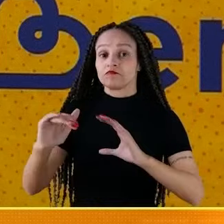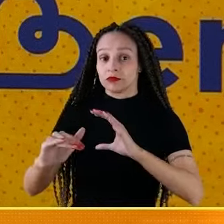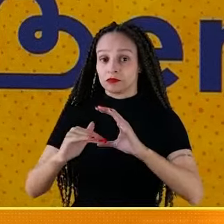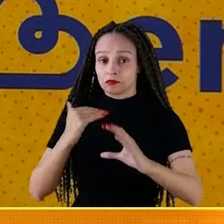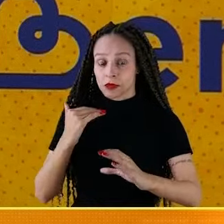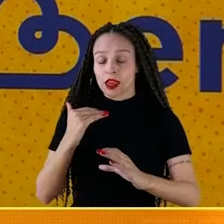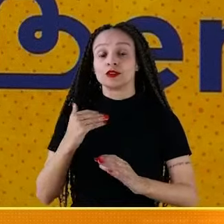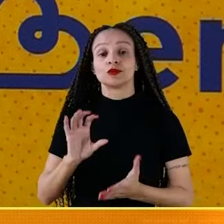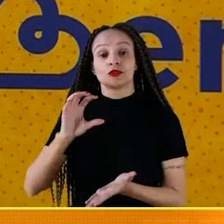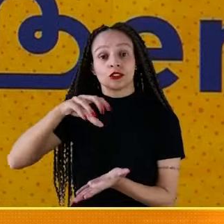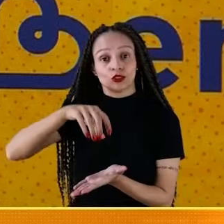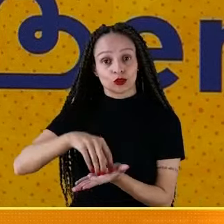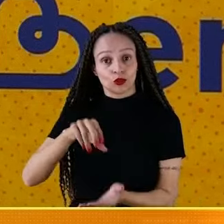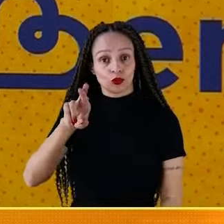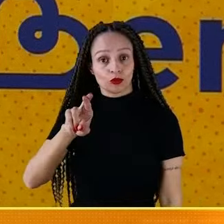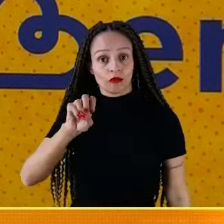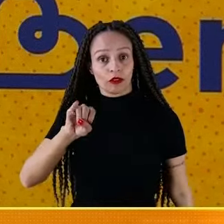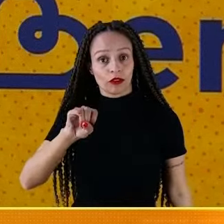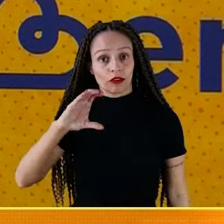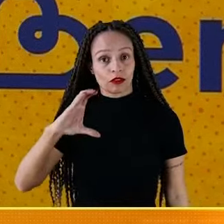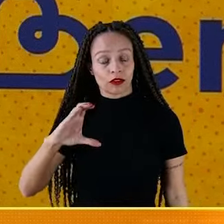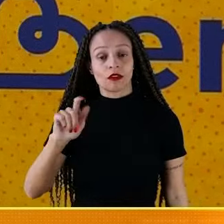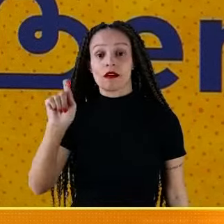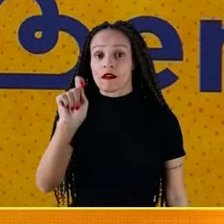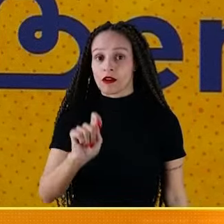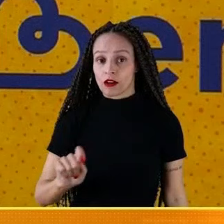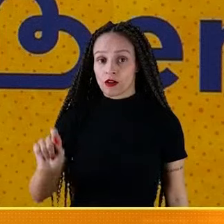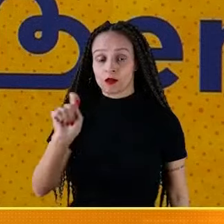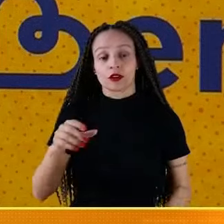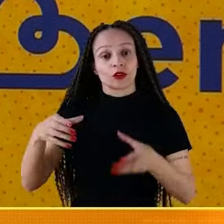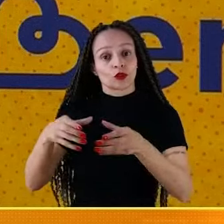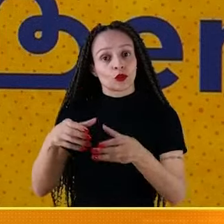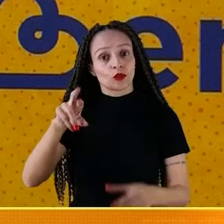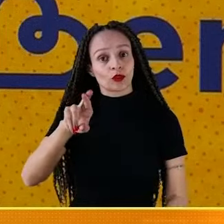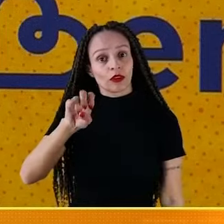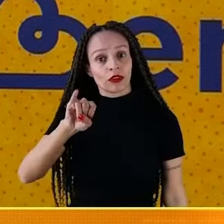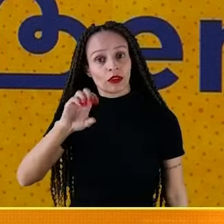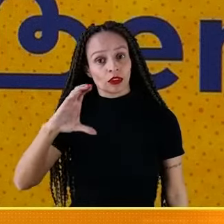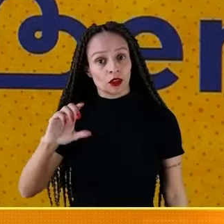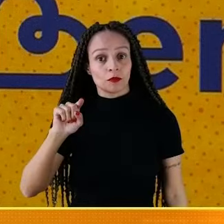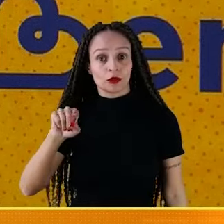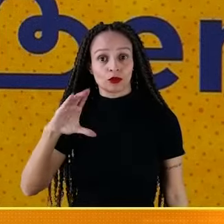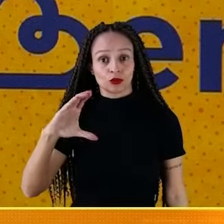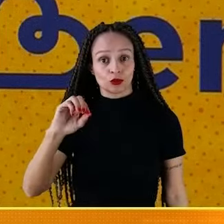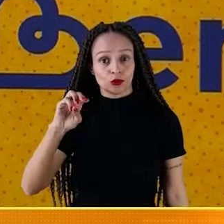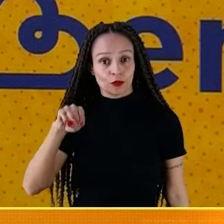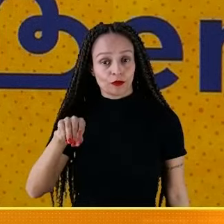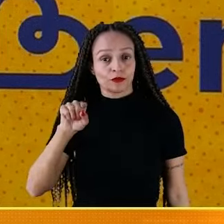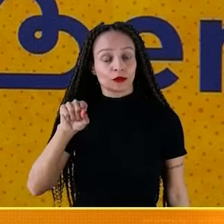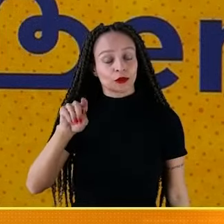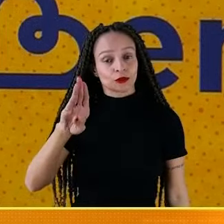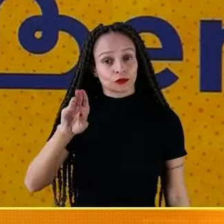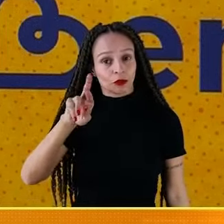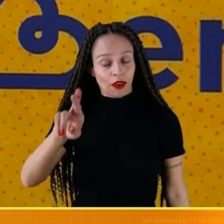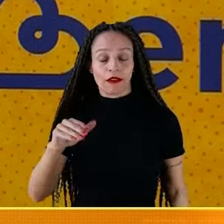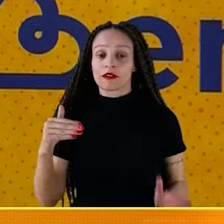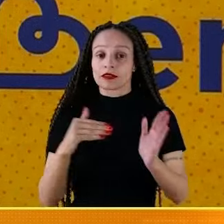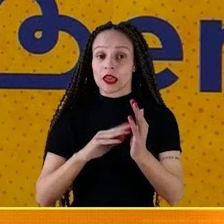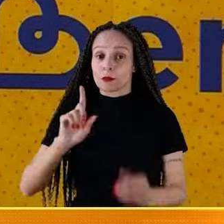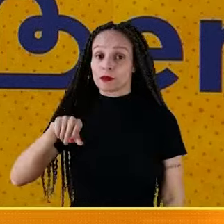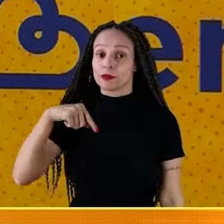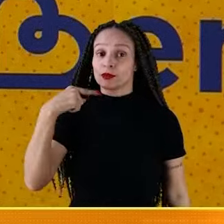O e-mail é institutorique.com.br